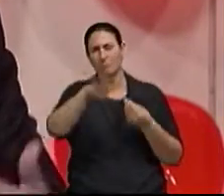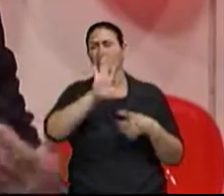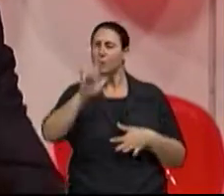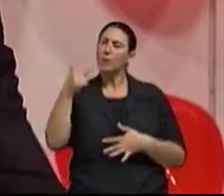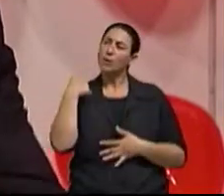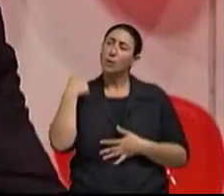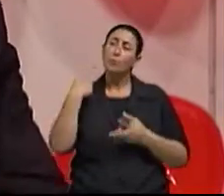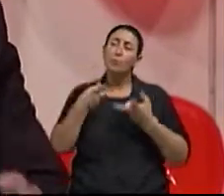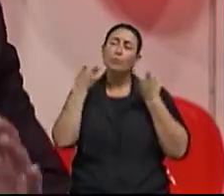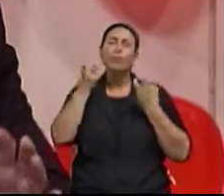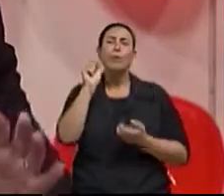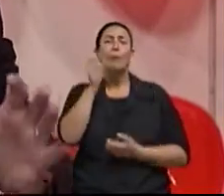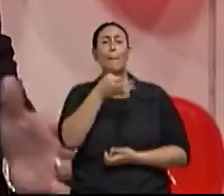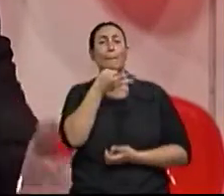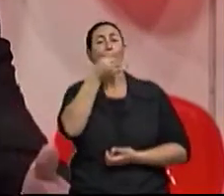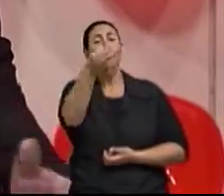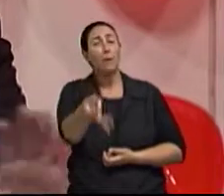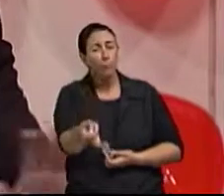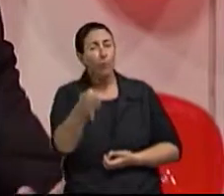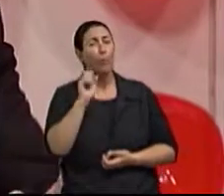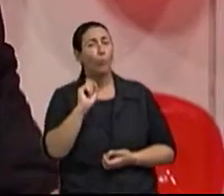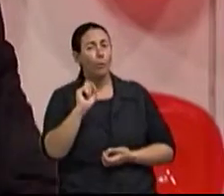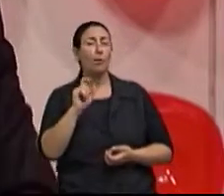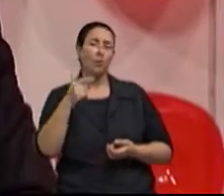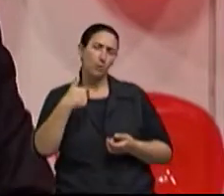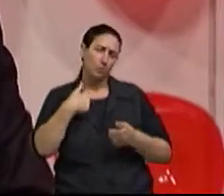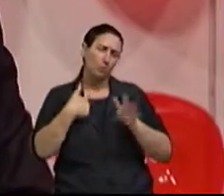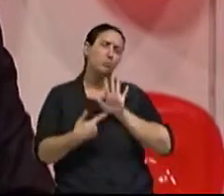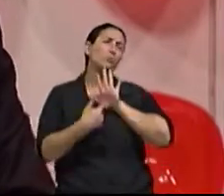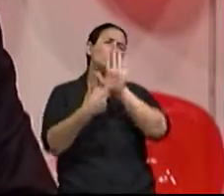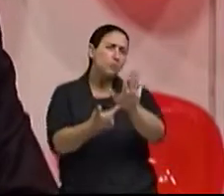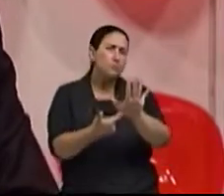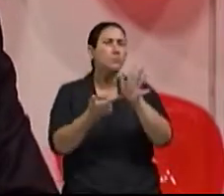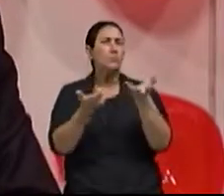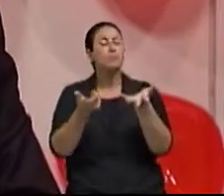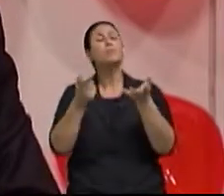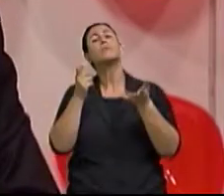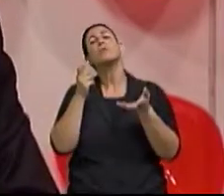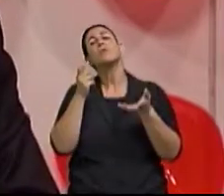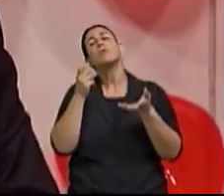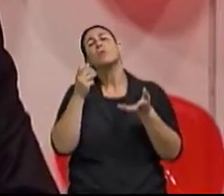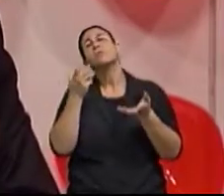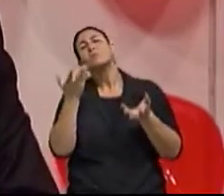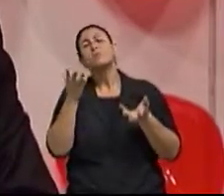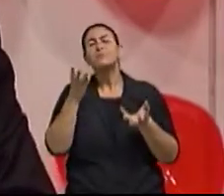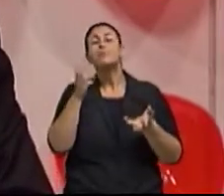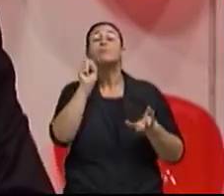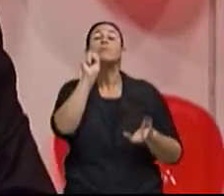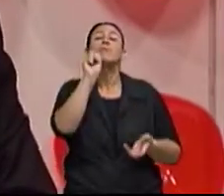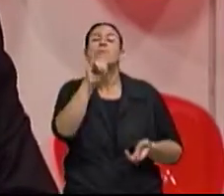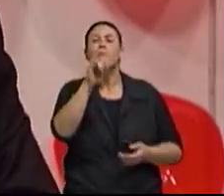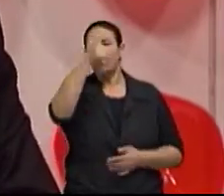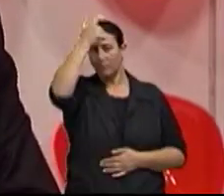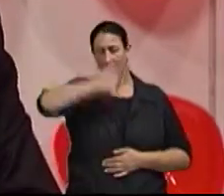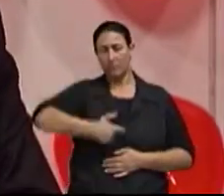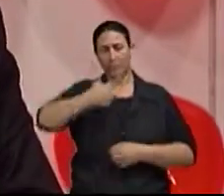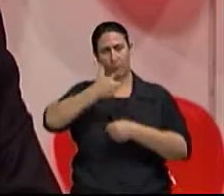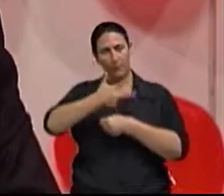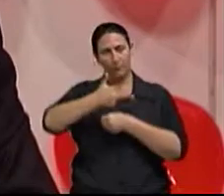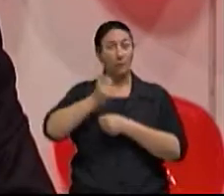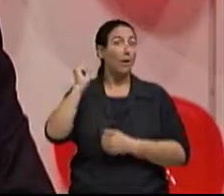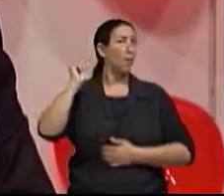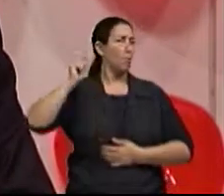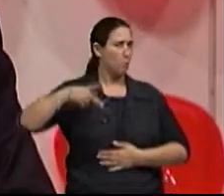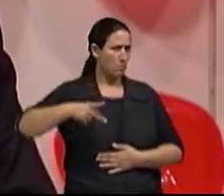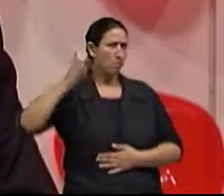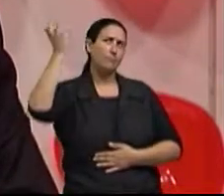trazer uma novidade, trazer uma pauta diferenciada, que seria, quem sabe, se o aposentado, se o mais